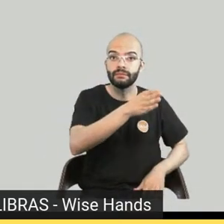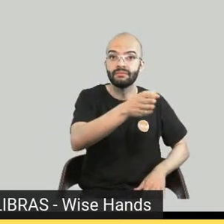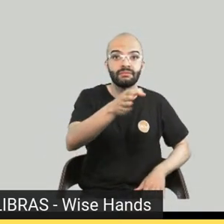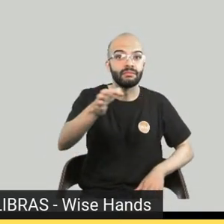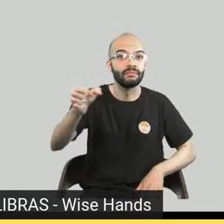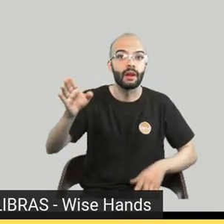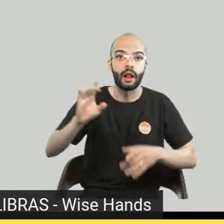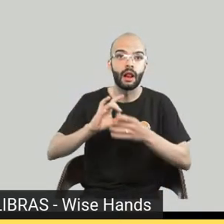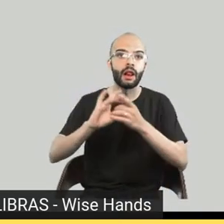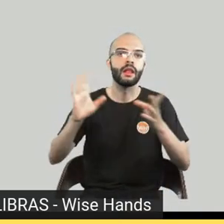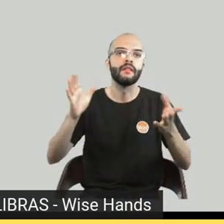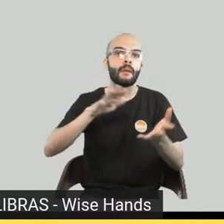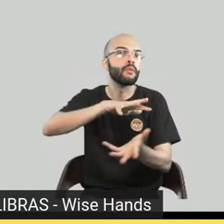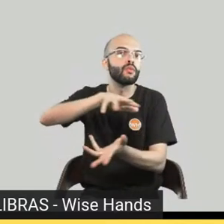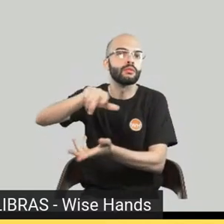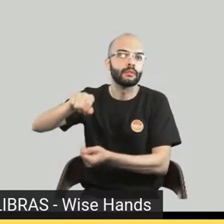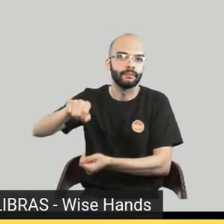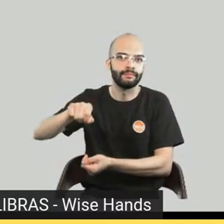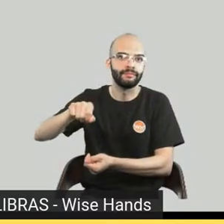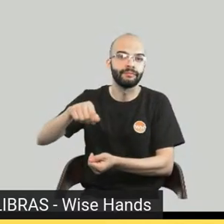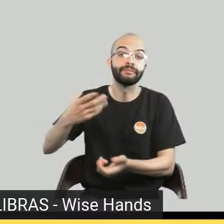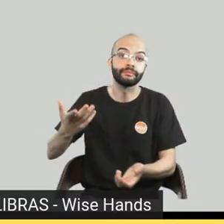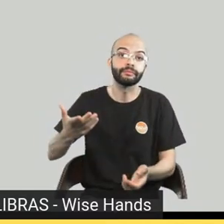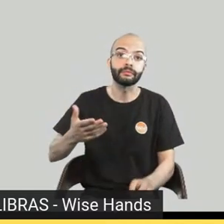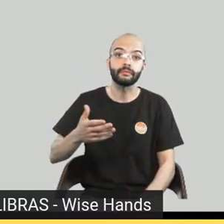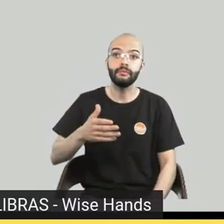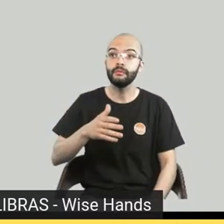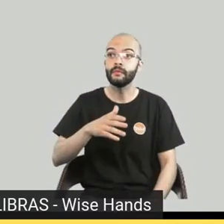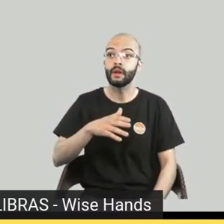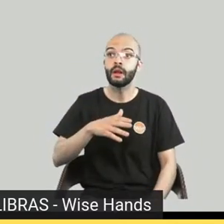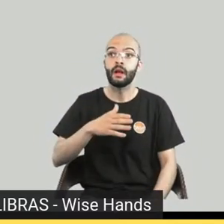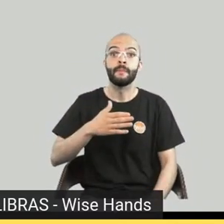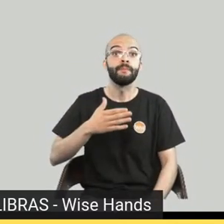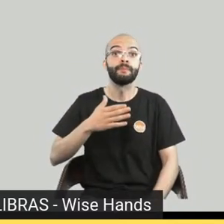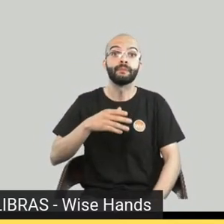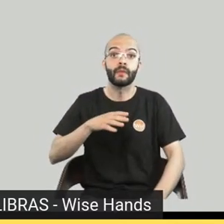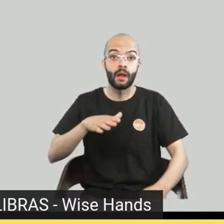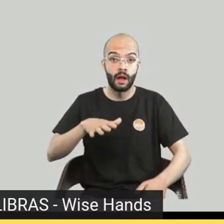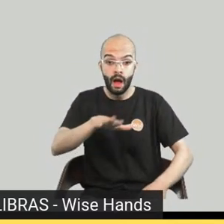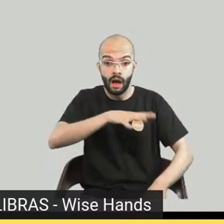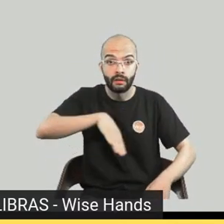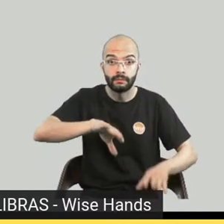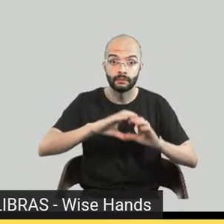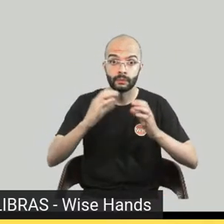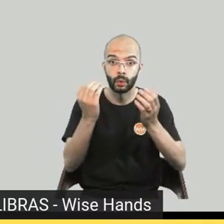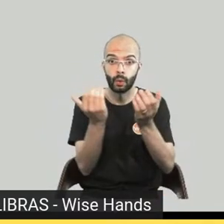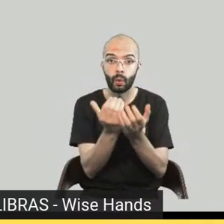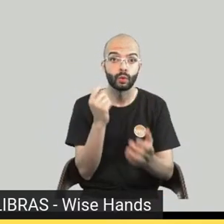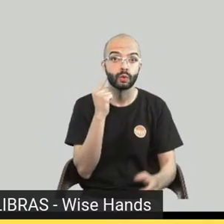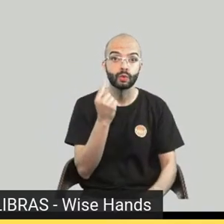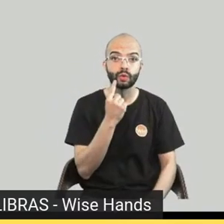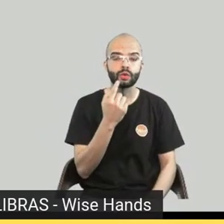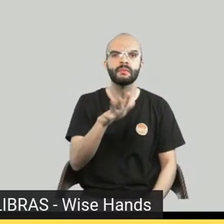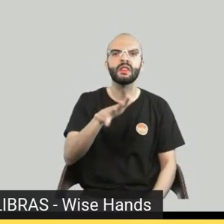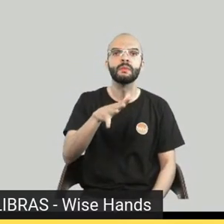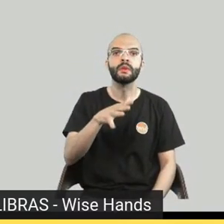falar só o mercado da comunidade surda, é um mercado que move 600 bilhões de reais todos os anos.